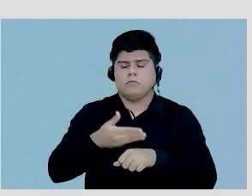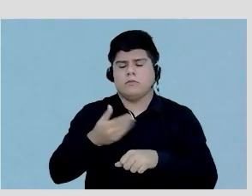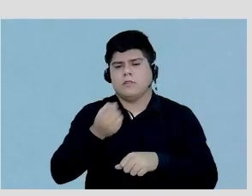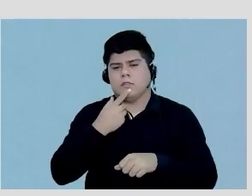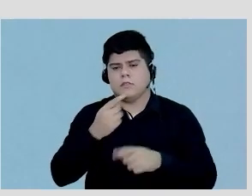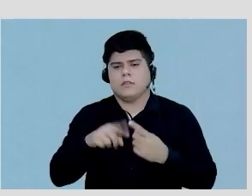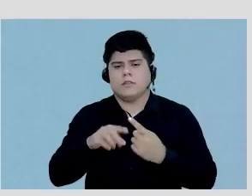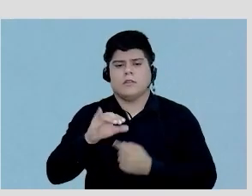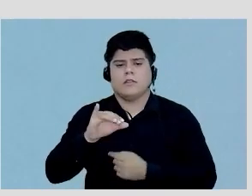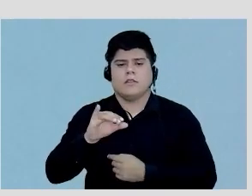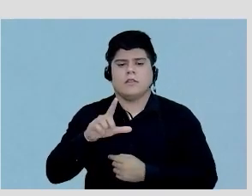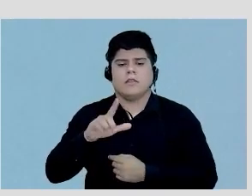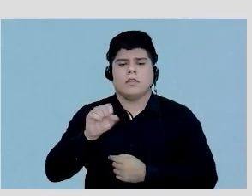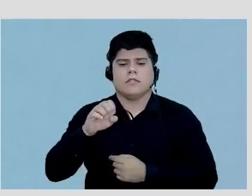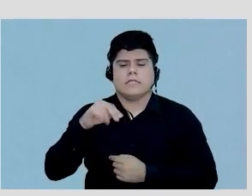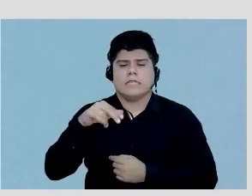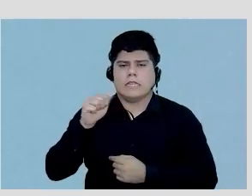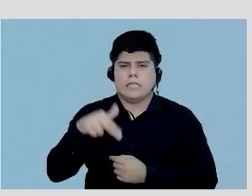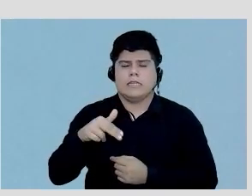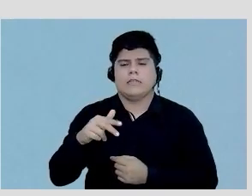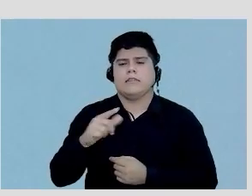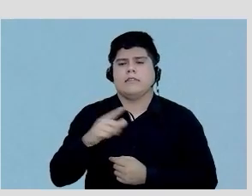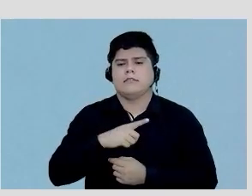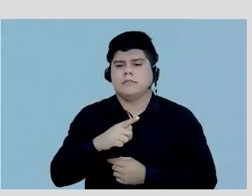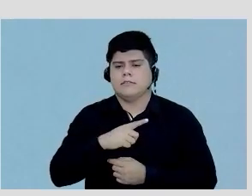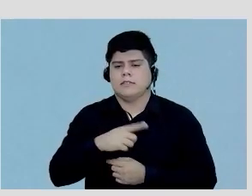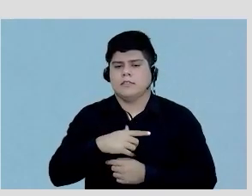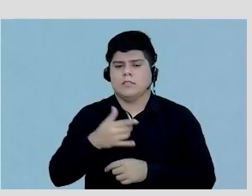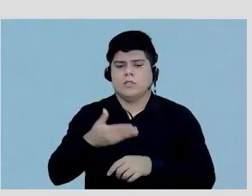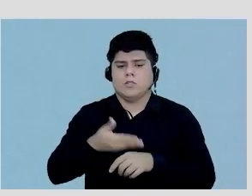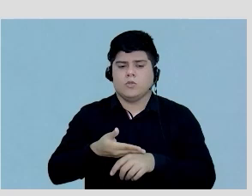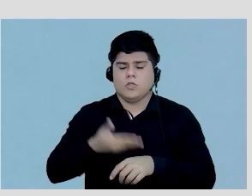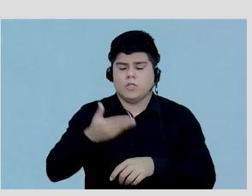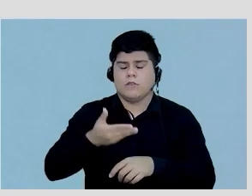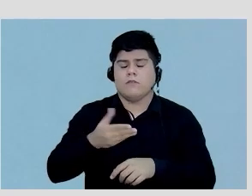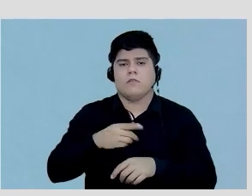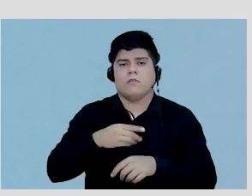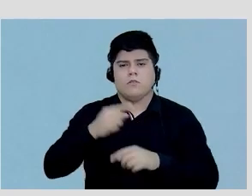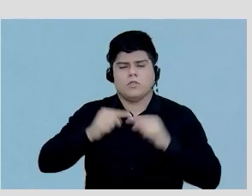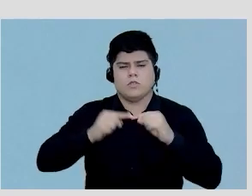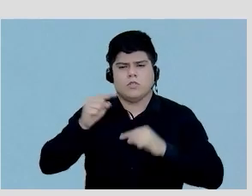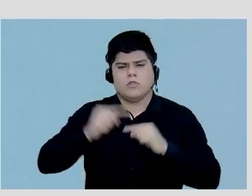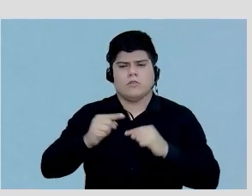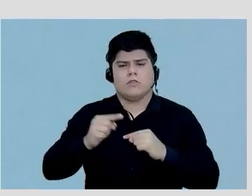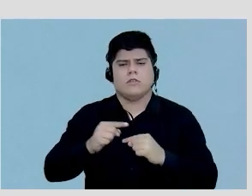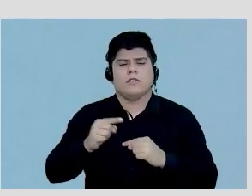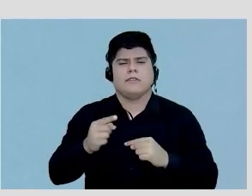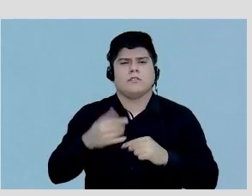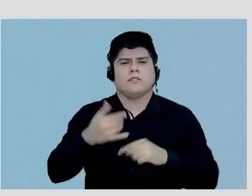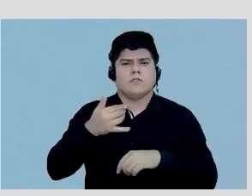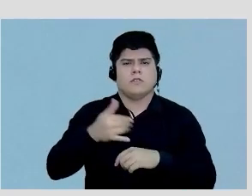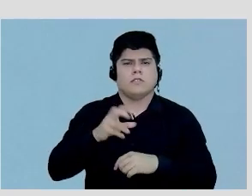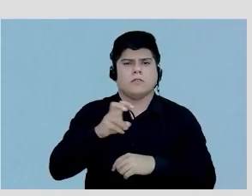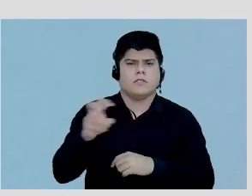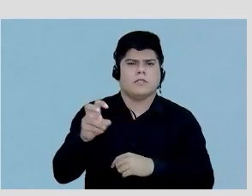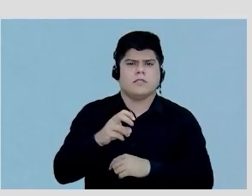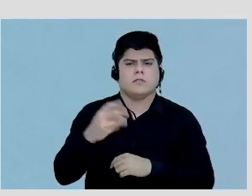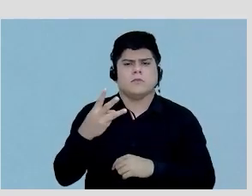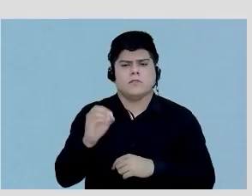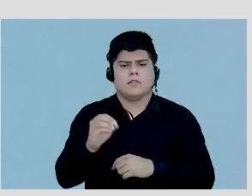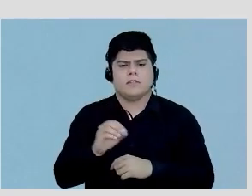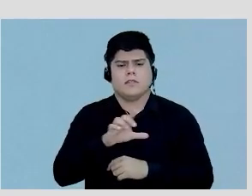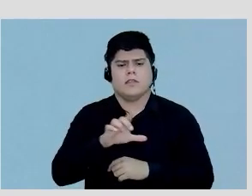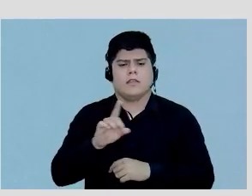o eclisirã por exemplo que traz o nível de colesterol para próximo a 55 30 de